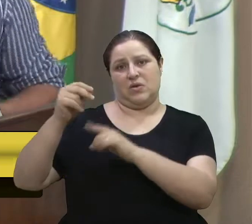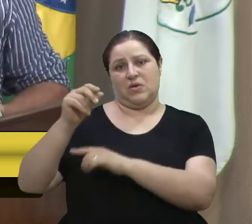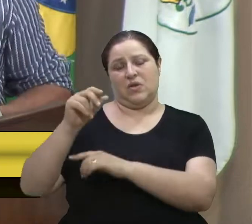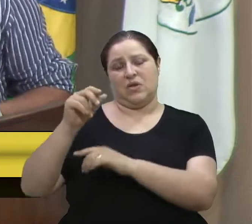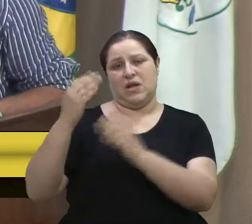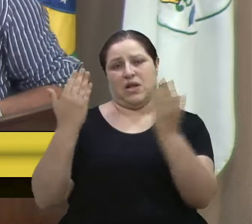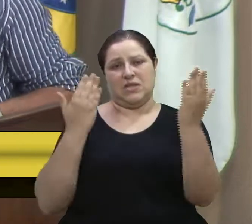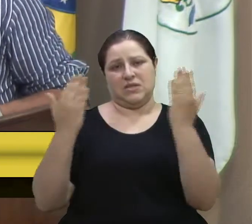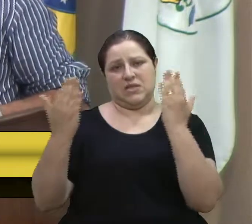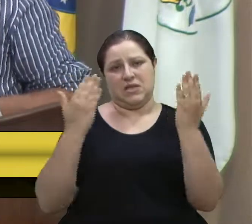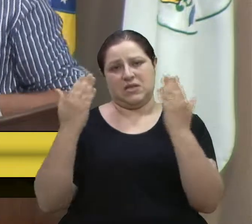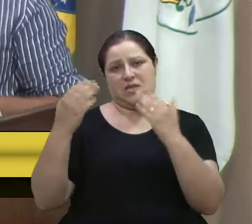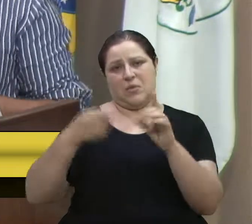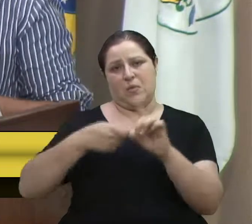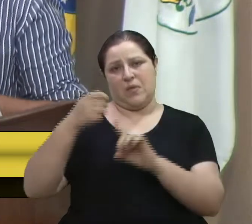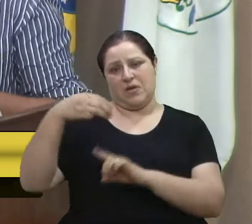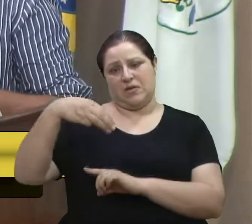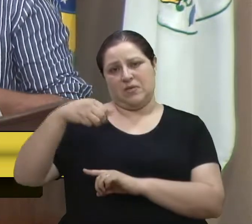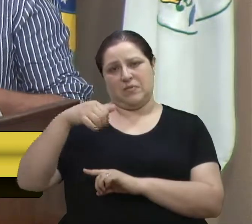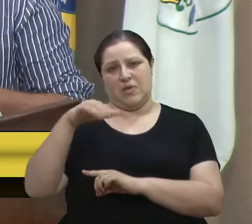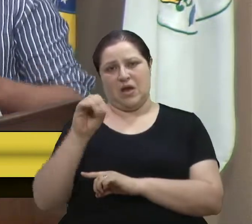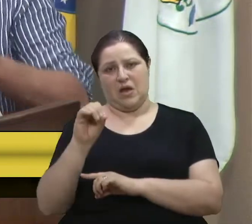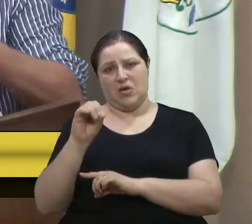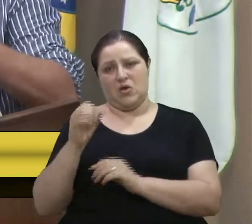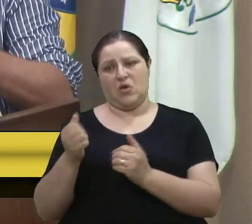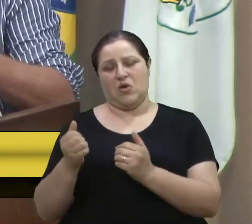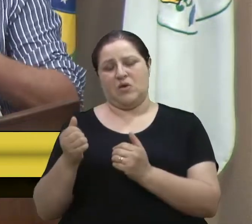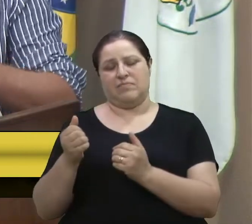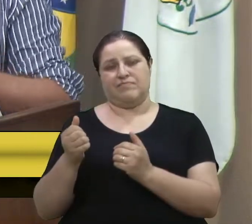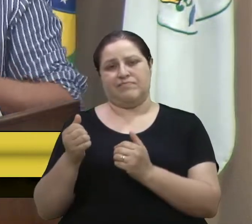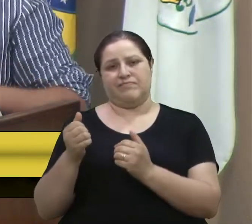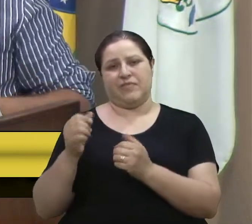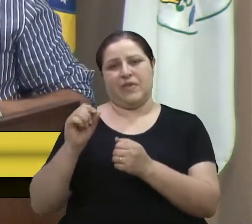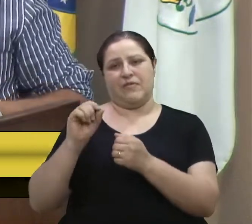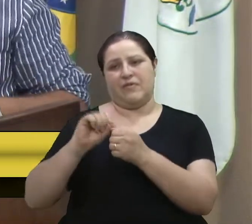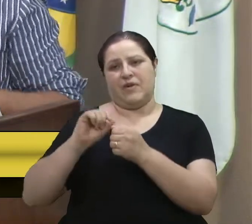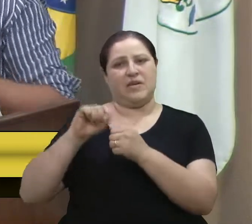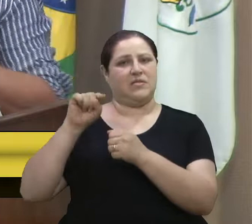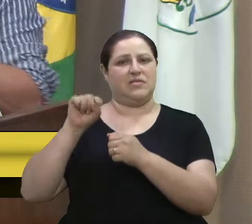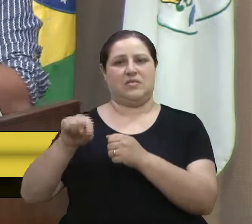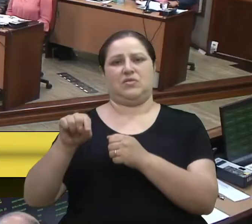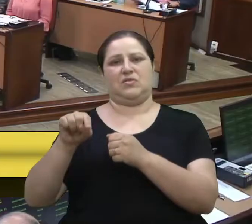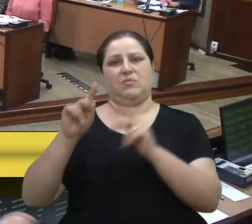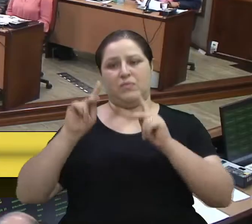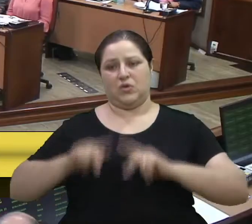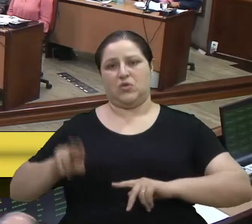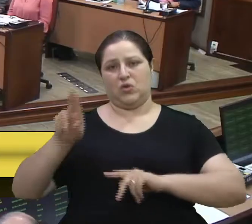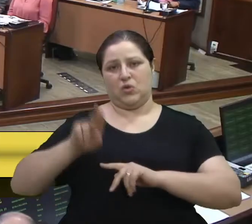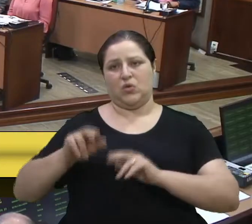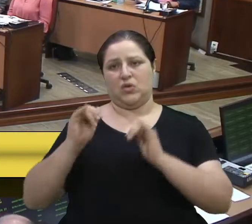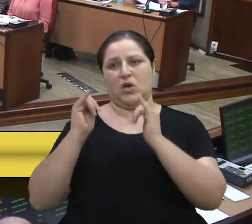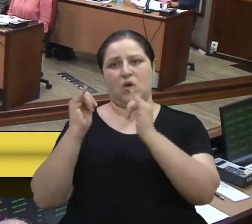deixe os usuários nessa situação. Quem pediu a parte? Nobre colega.